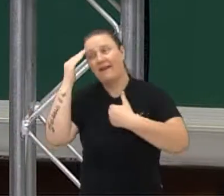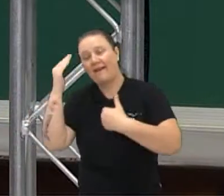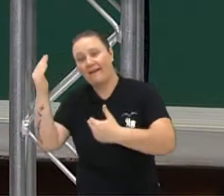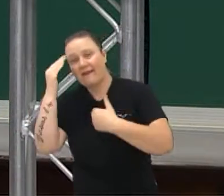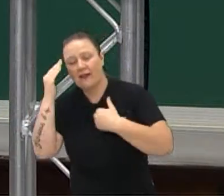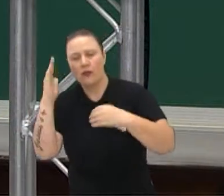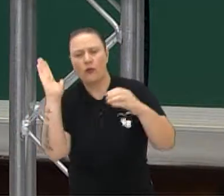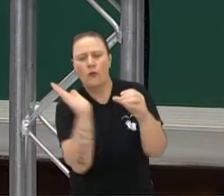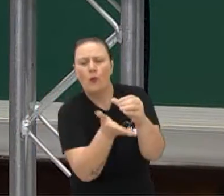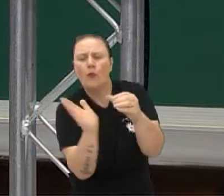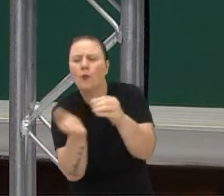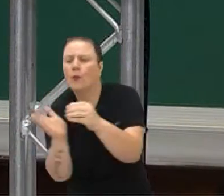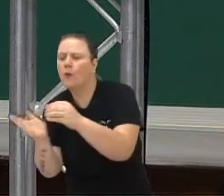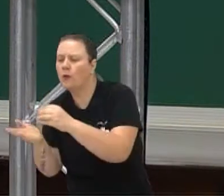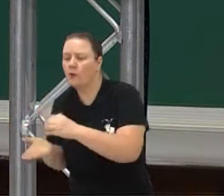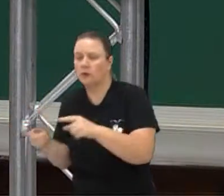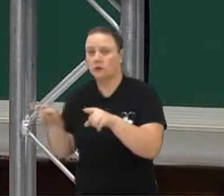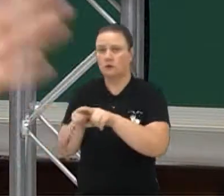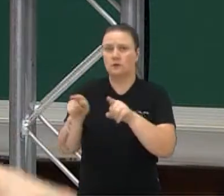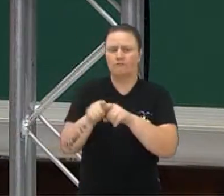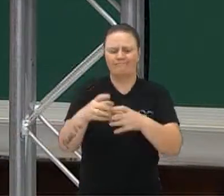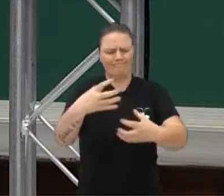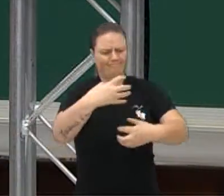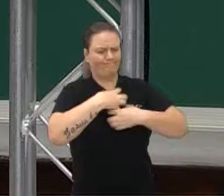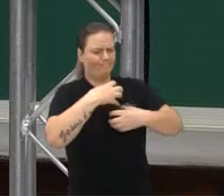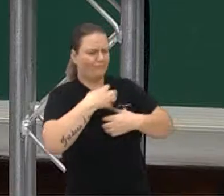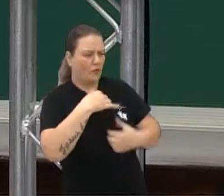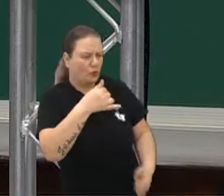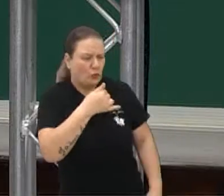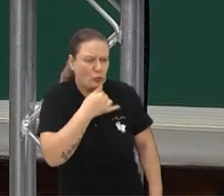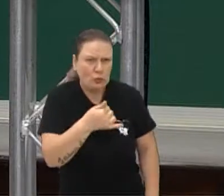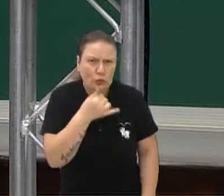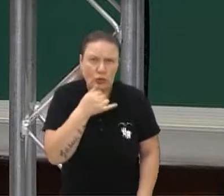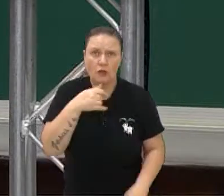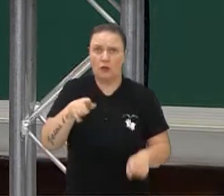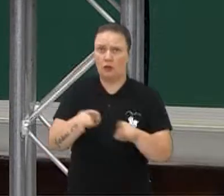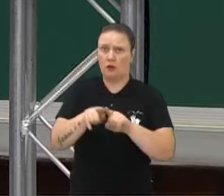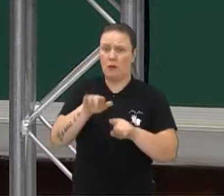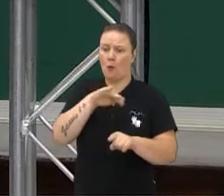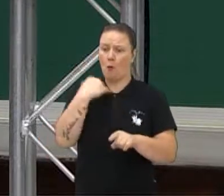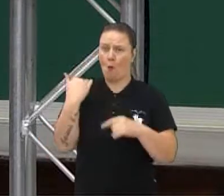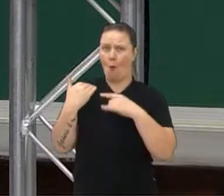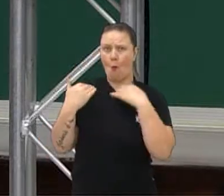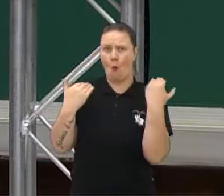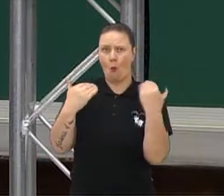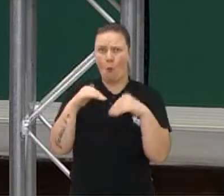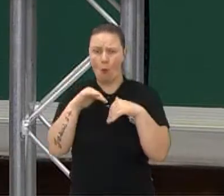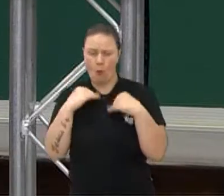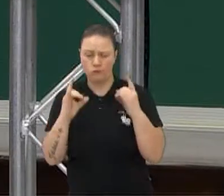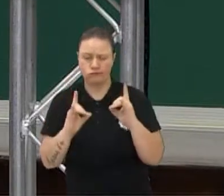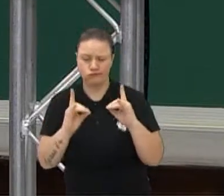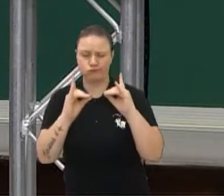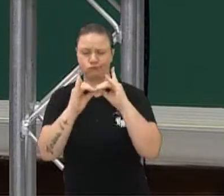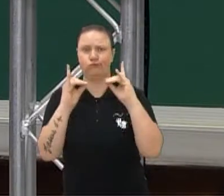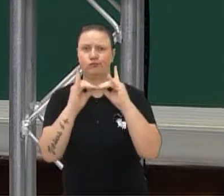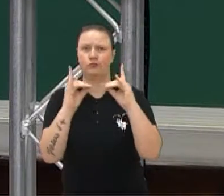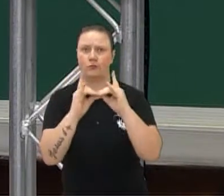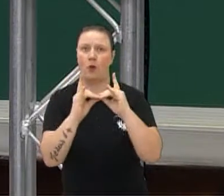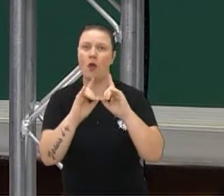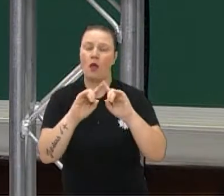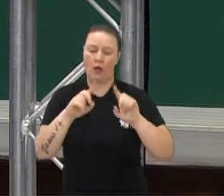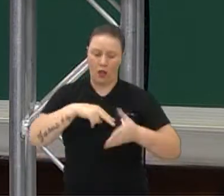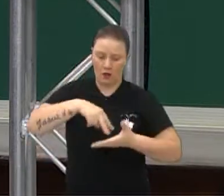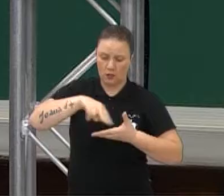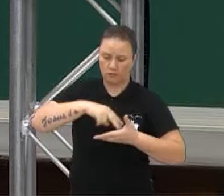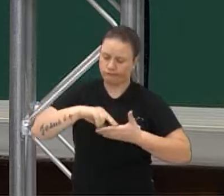nos momentos de tristeza, momentos de funeral, né? Então, a dança foi evoluindo com o passar do tempo,